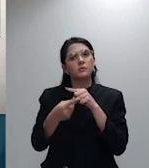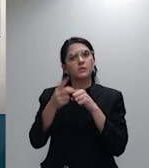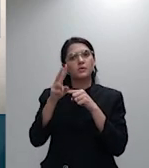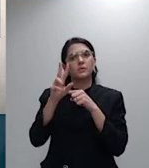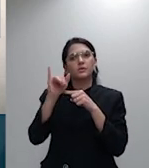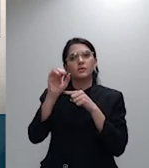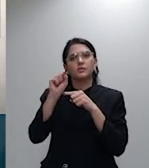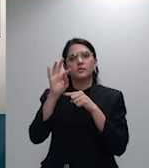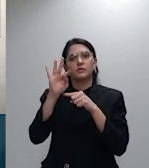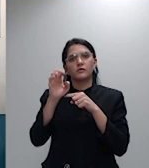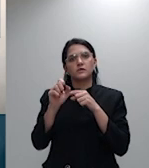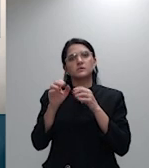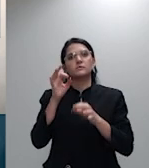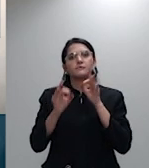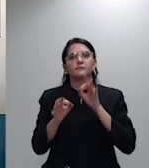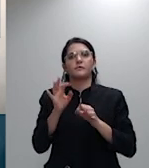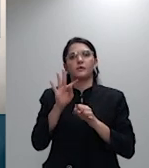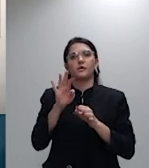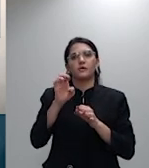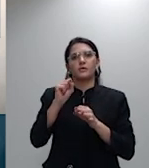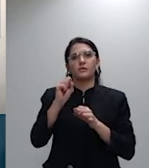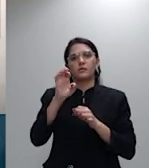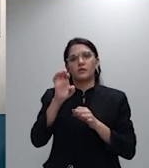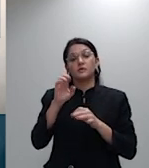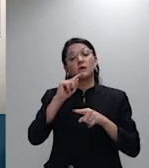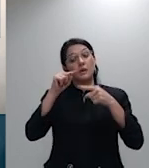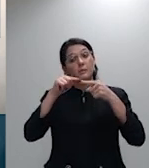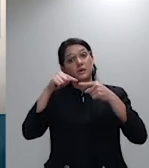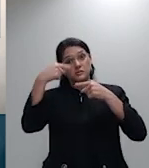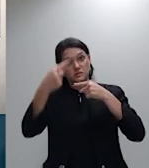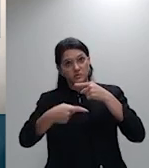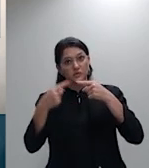fazer a aplicação aos casos concretos